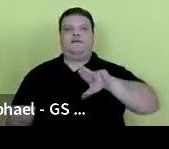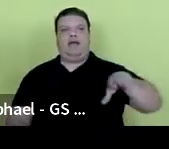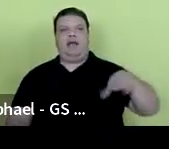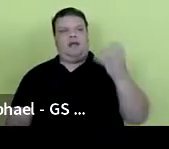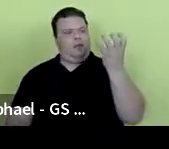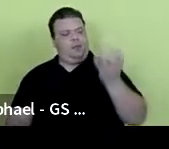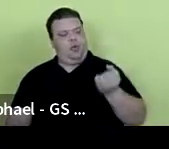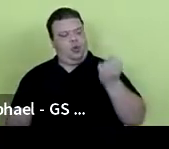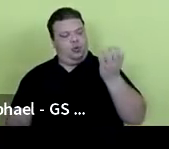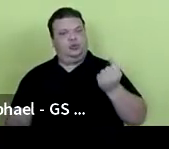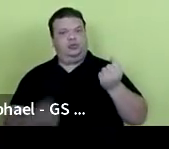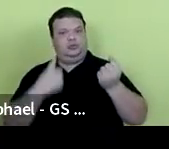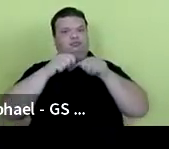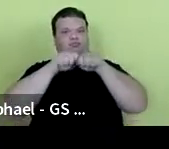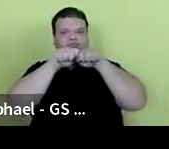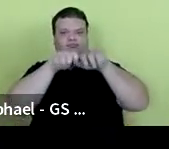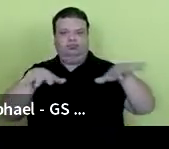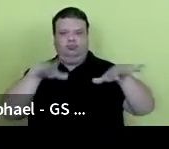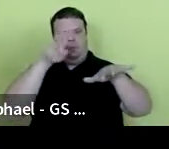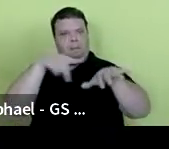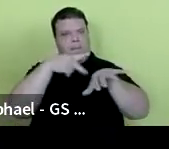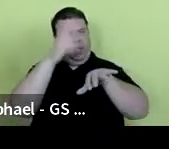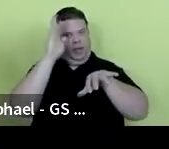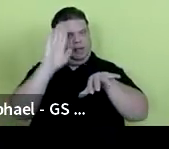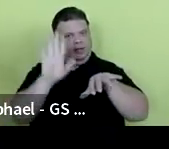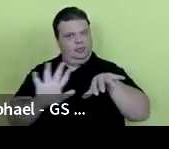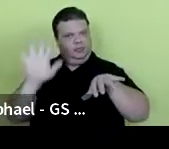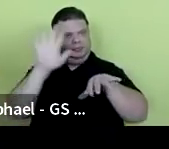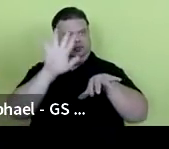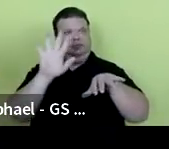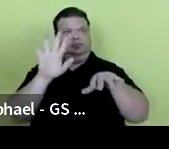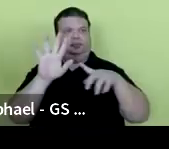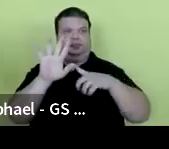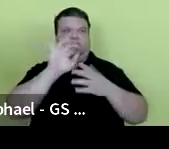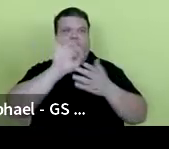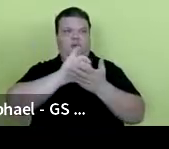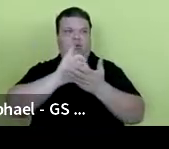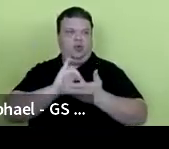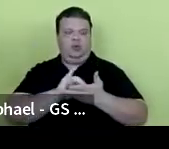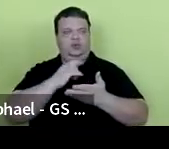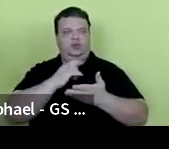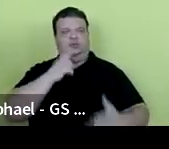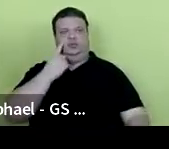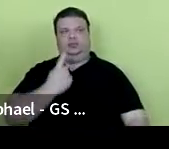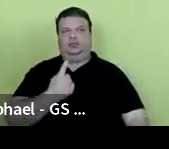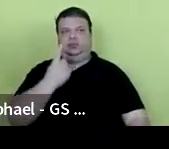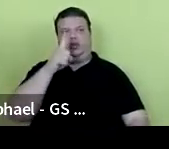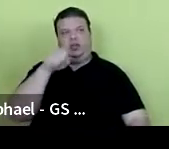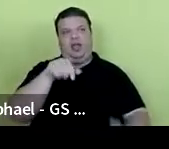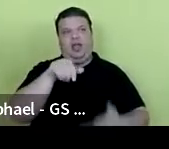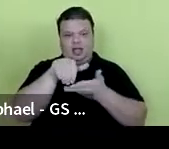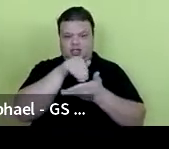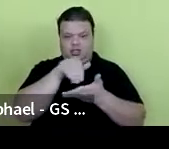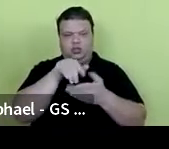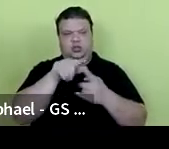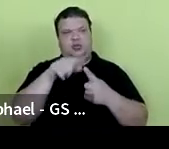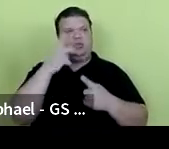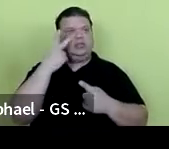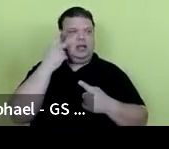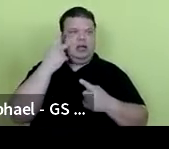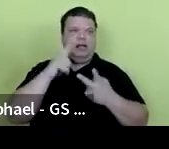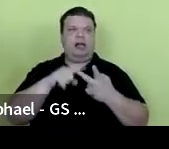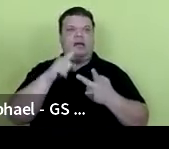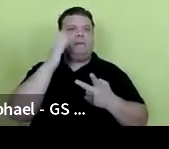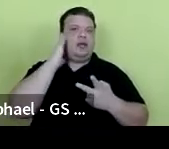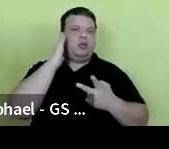distribuídos pelo nosso país de unidades. E aqui nós temos os escritórios Ceará, Mato Grosso e